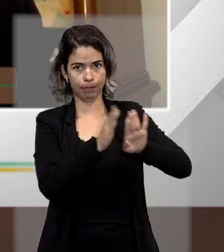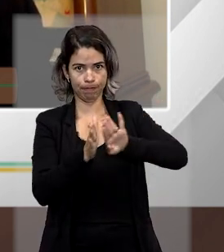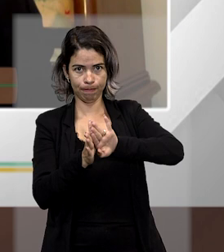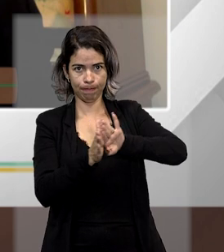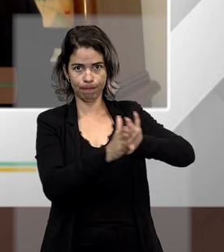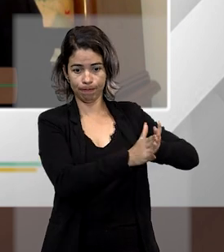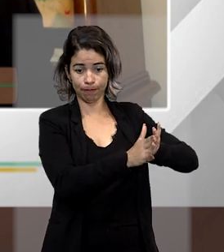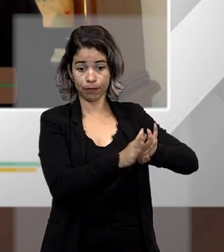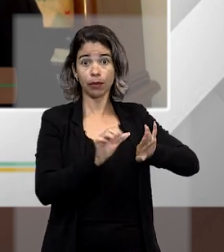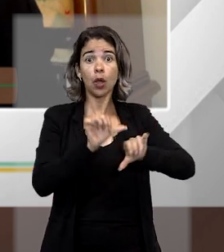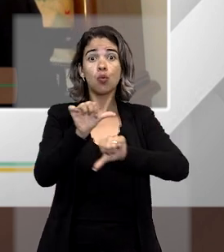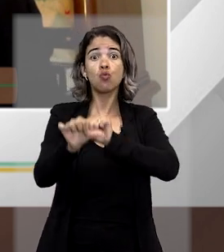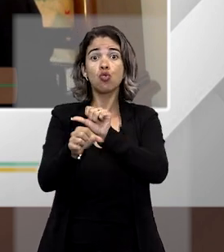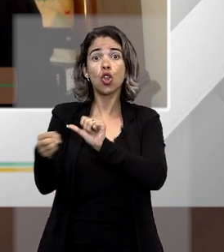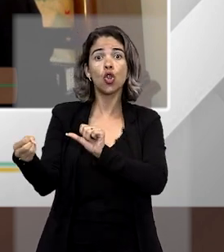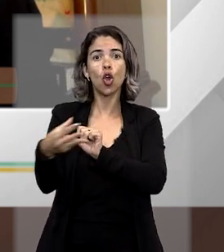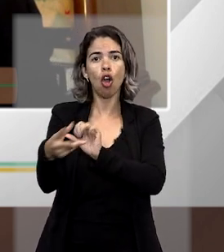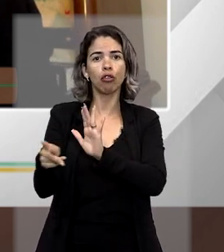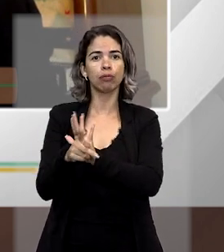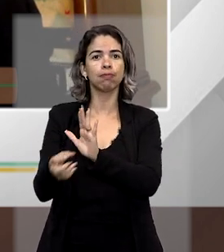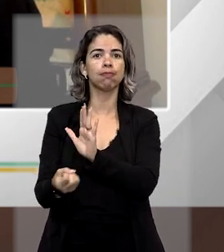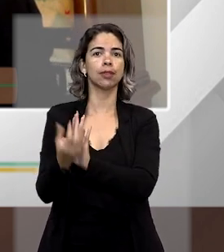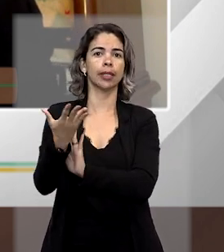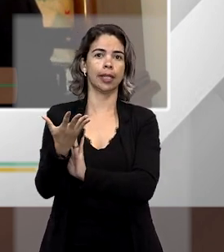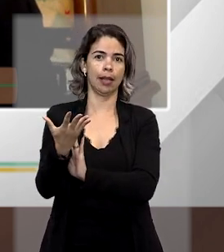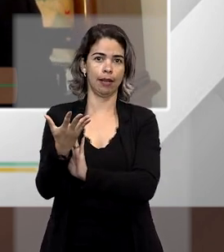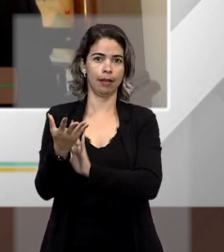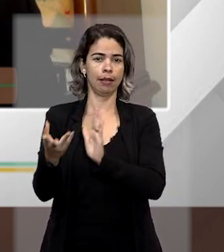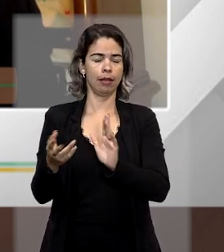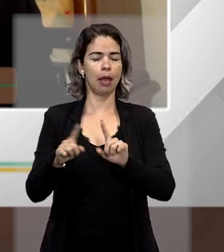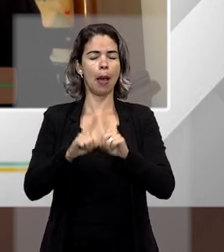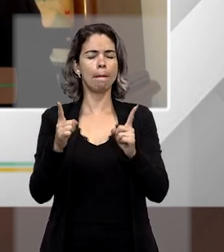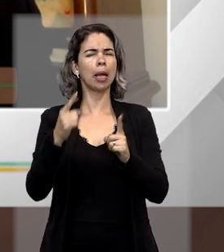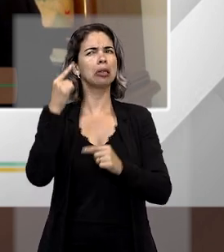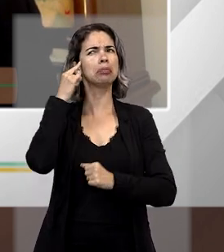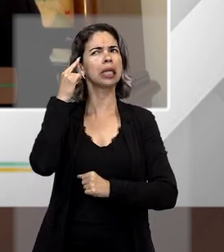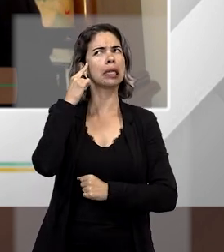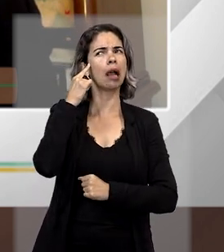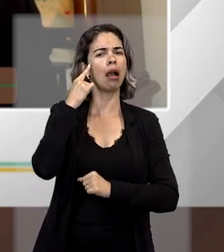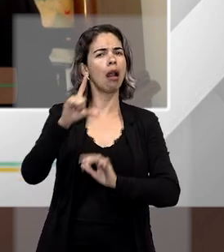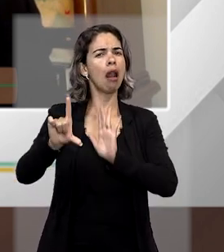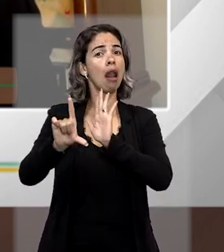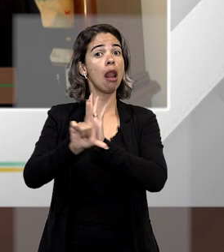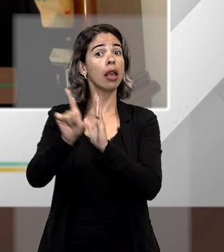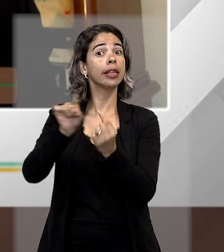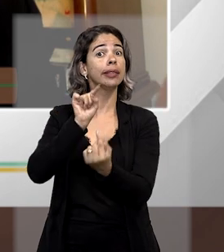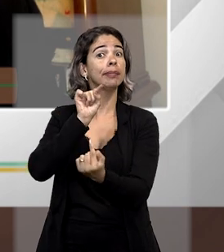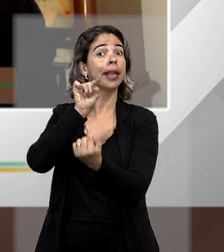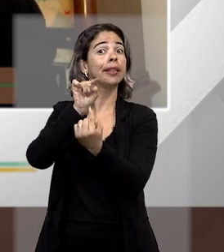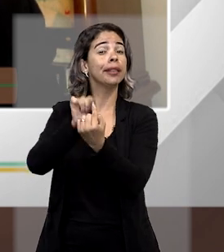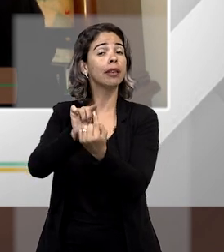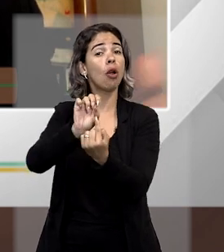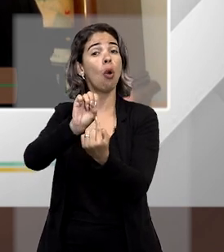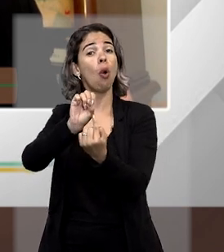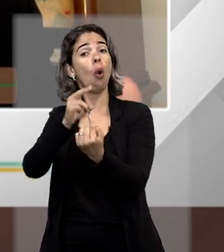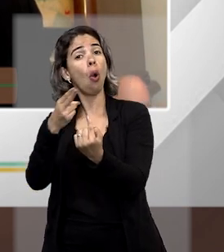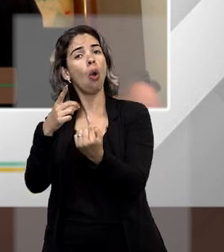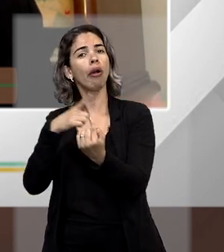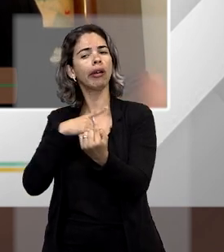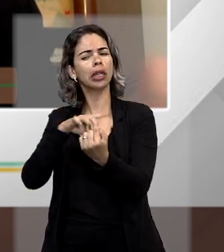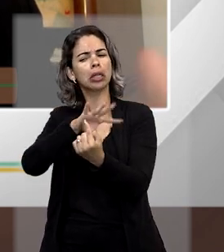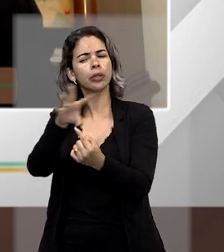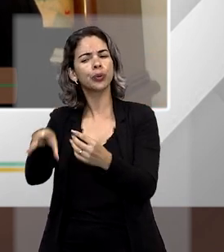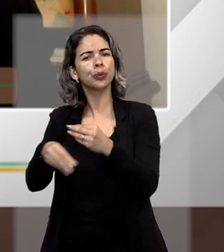alterá-la. E houve projetos nesse sentido. A diferença era se iria ter uma lei específica ou se